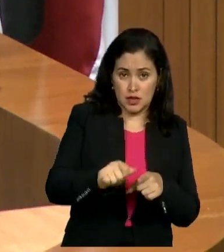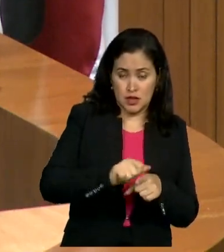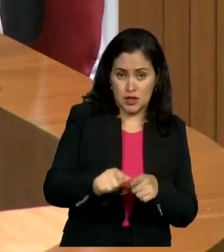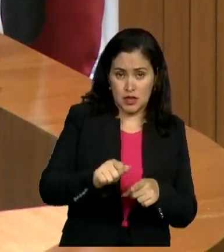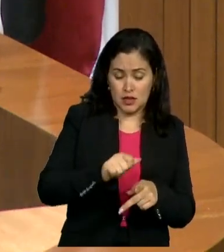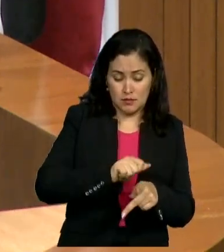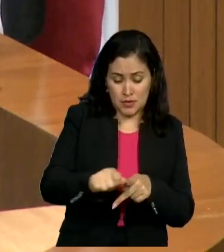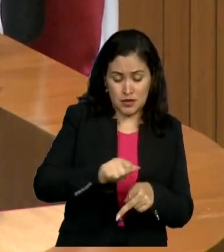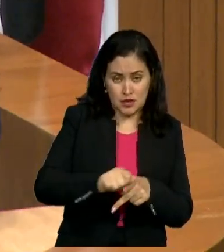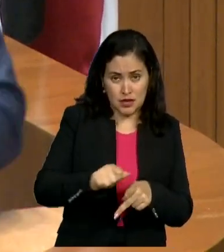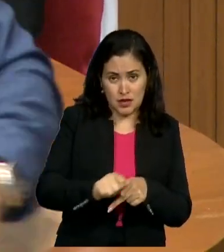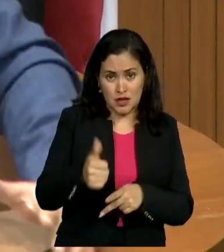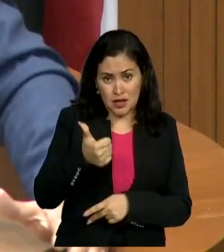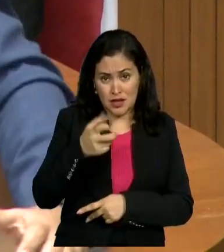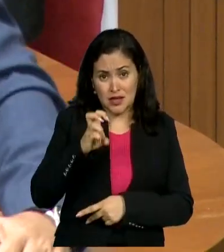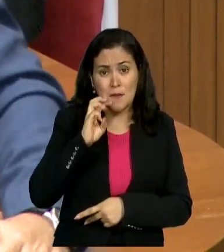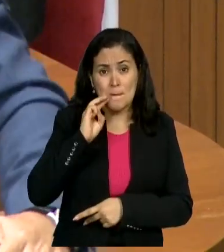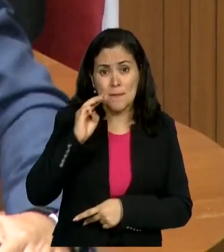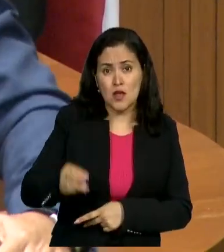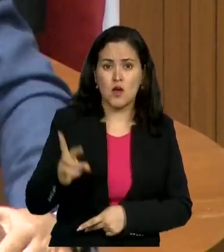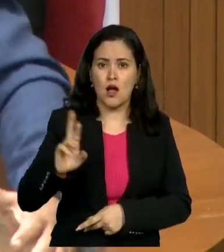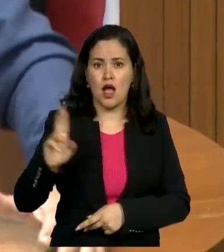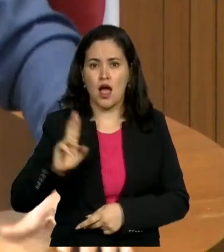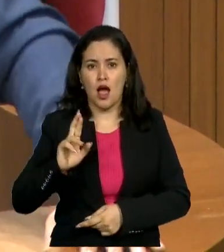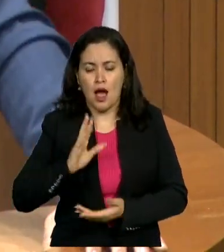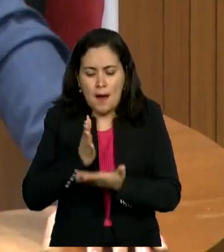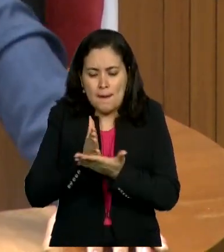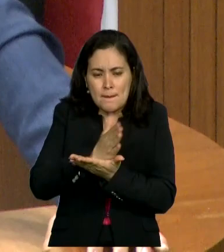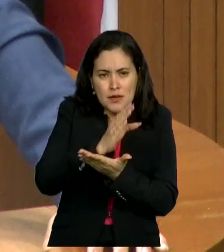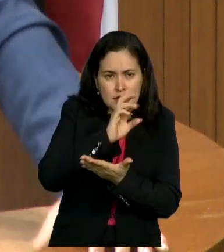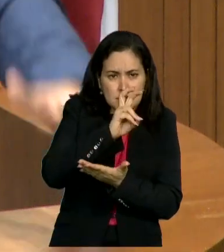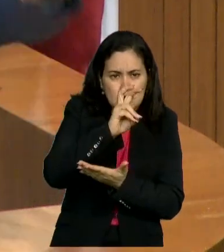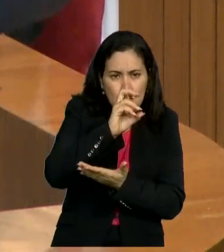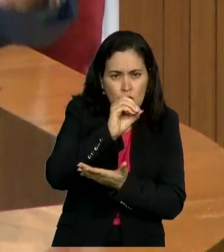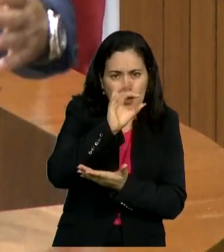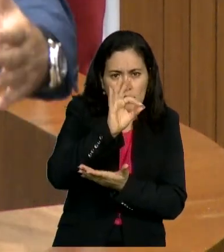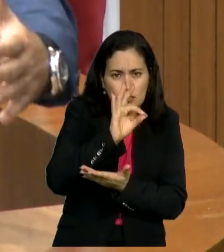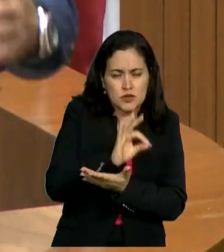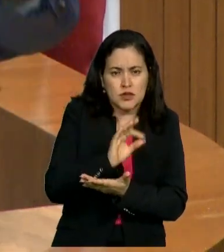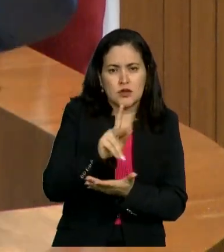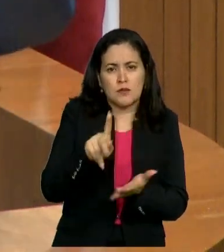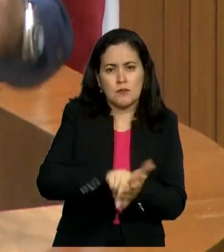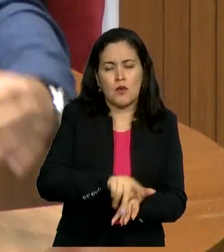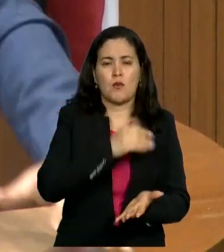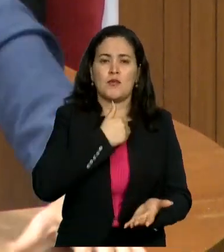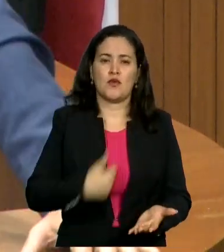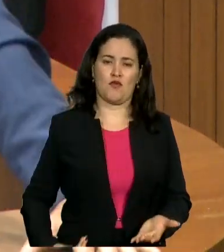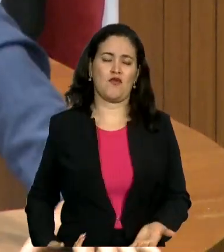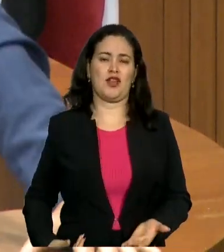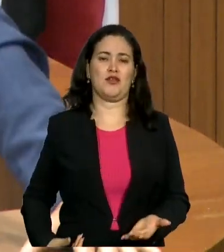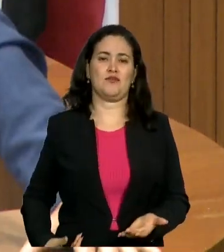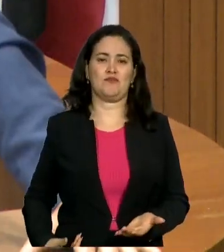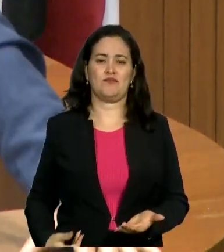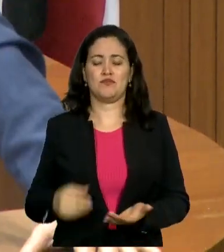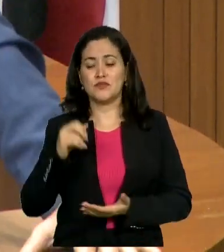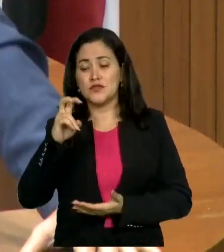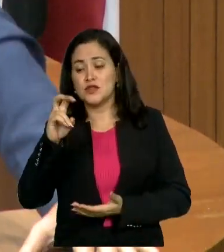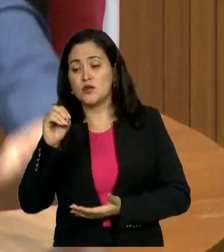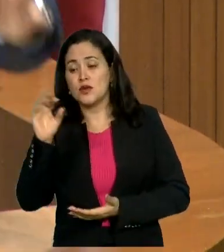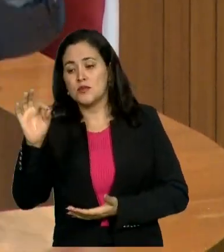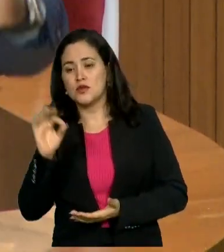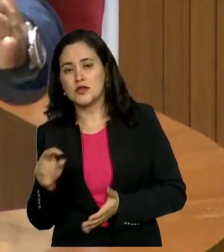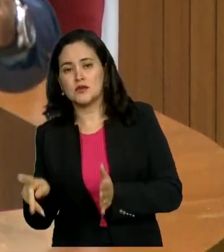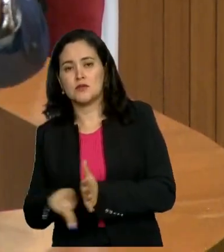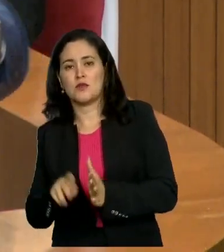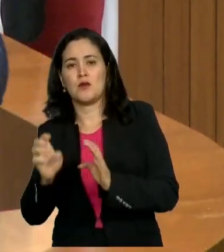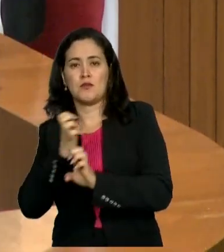e meio foi do governo do estado. Então, senhora presidente, eu quero aqui concluir, mandando um recado para a população de Barra do Corda.